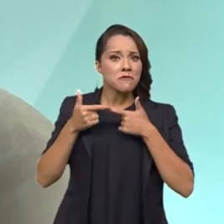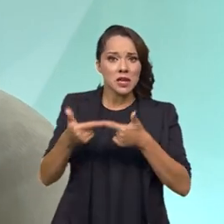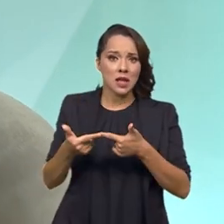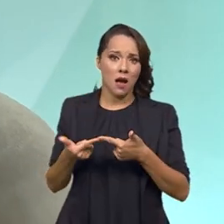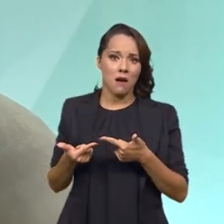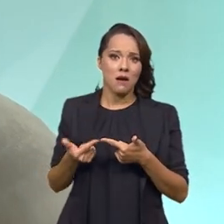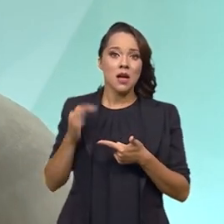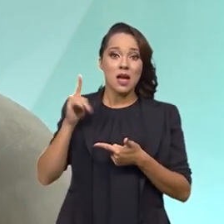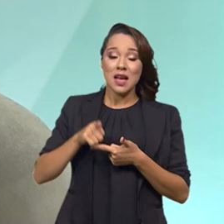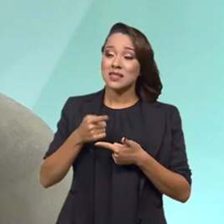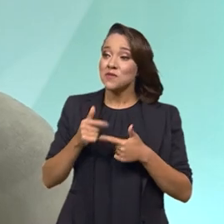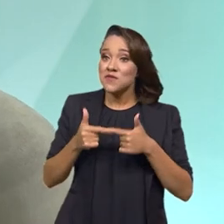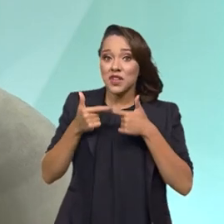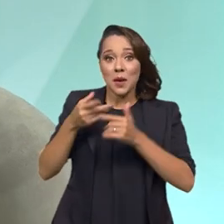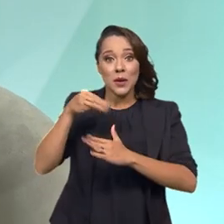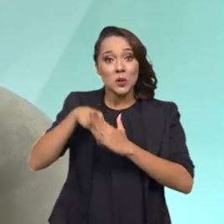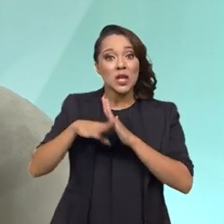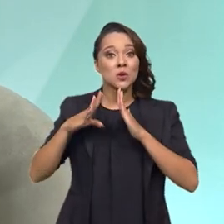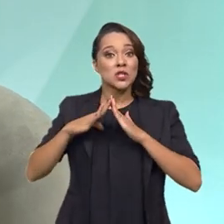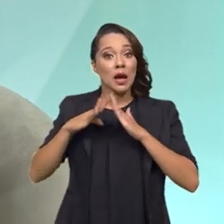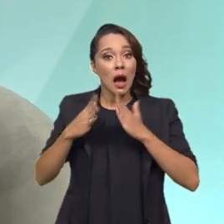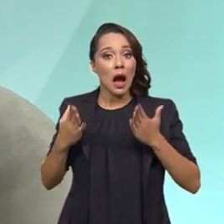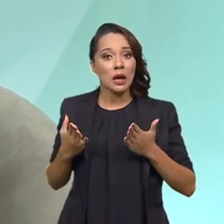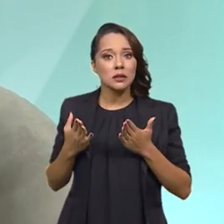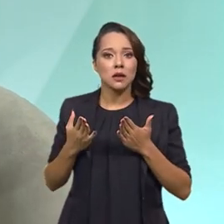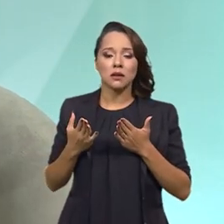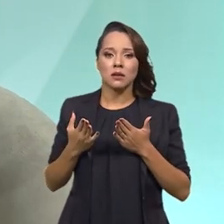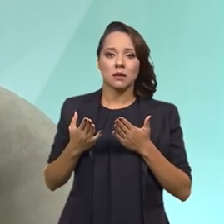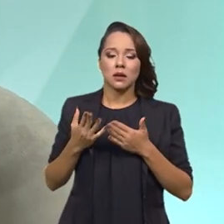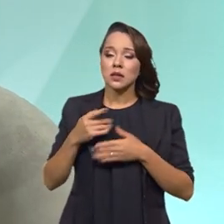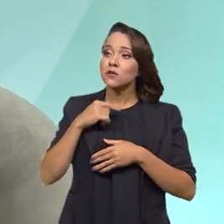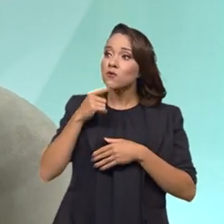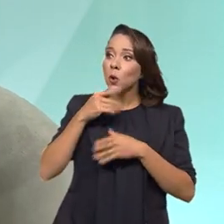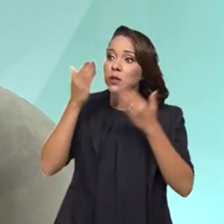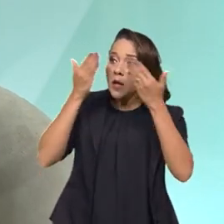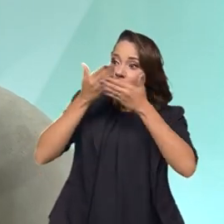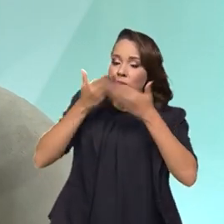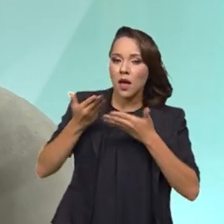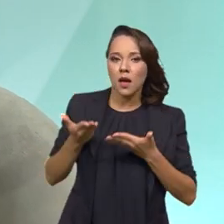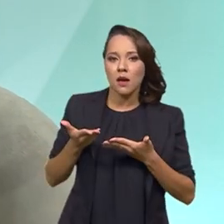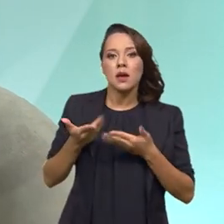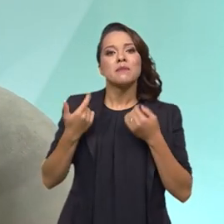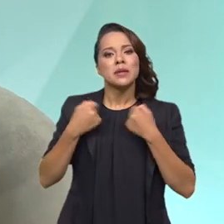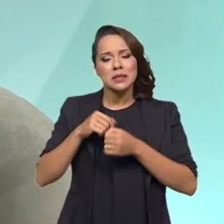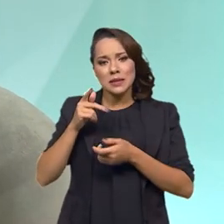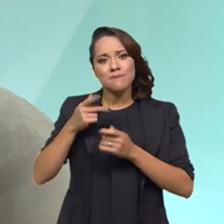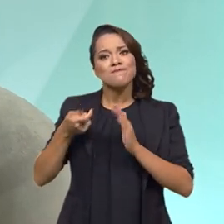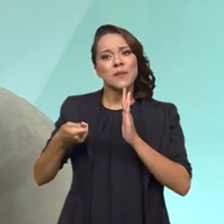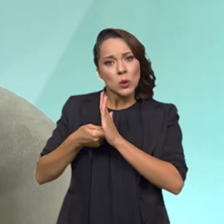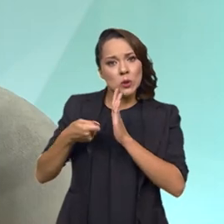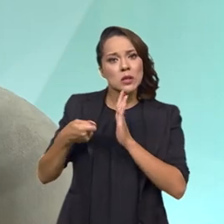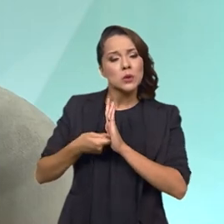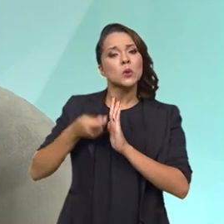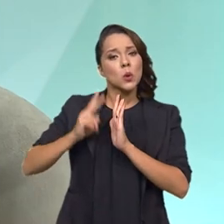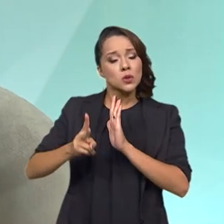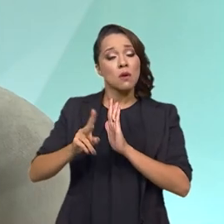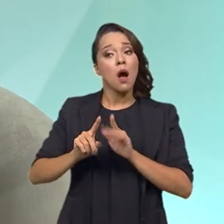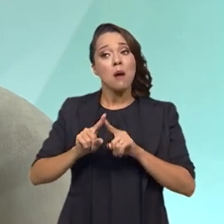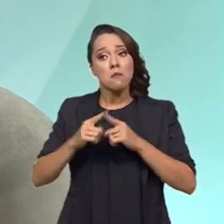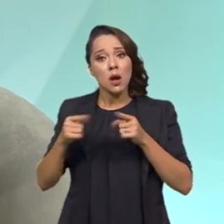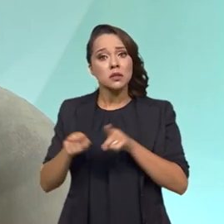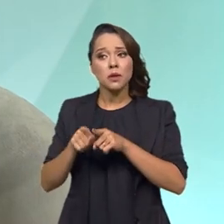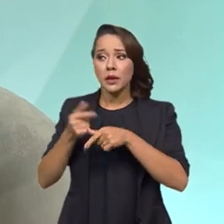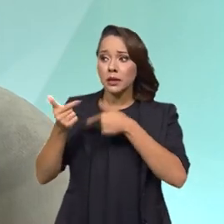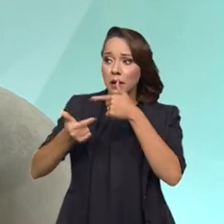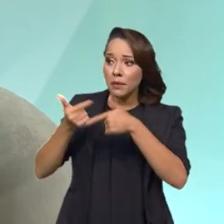um enfrentamento domiciliar. É um enfrentamento invisível, que nós precisamos continuar denunciando e, ao mesmo tempo,